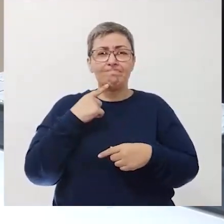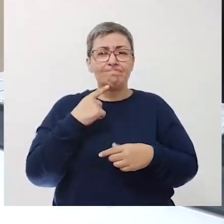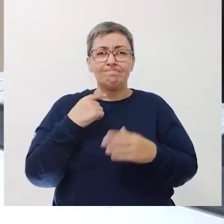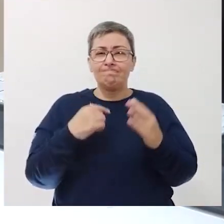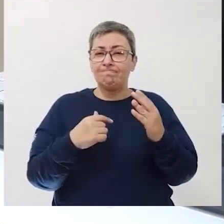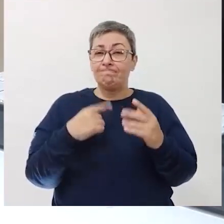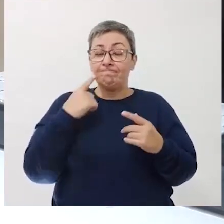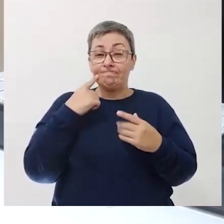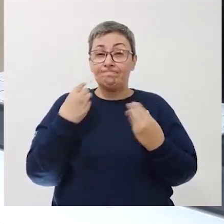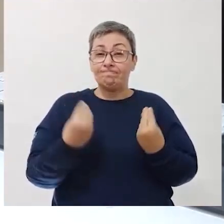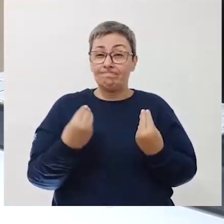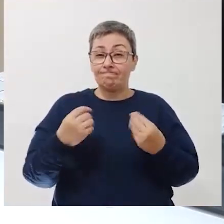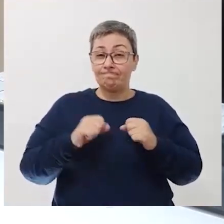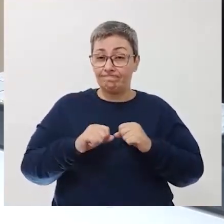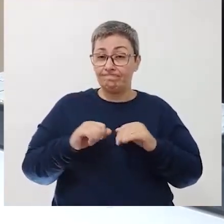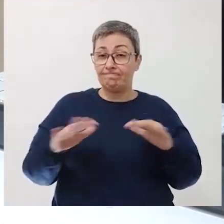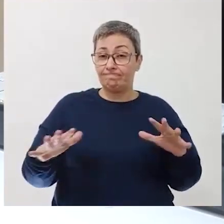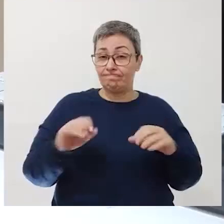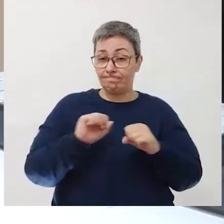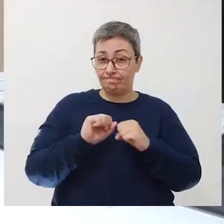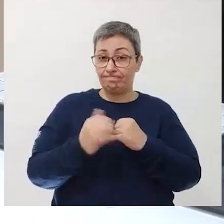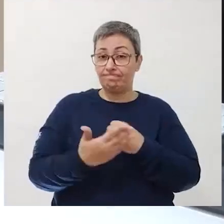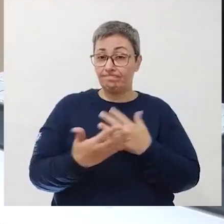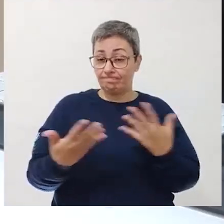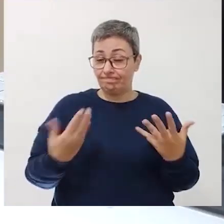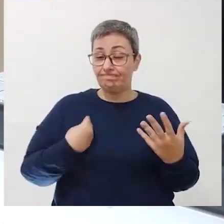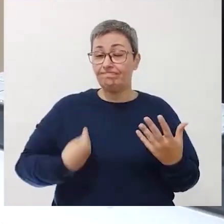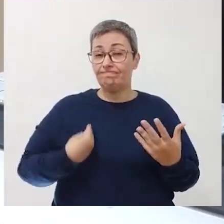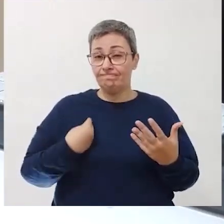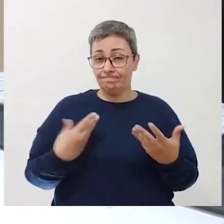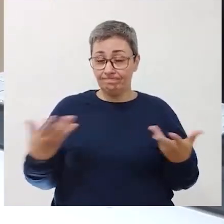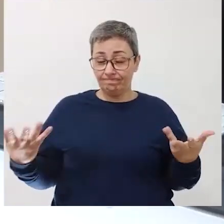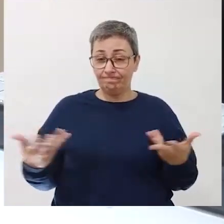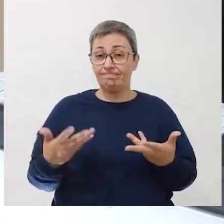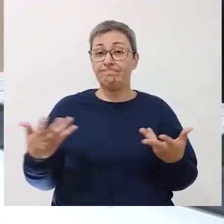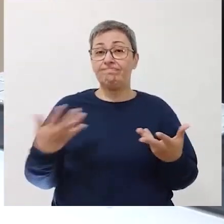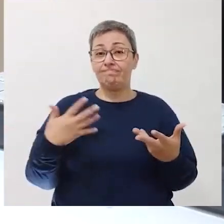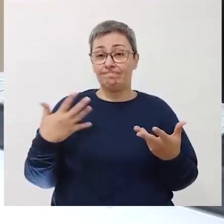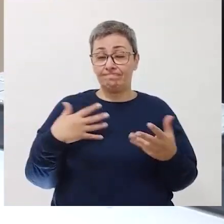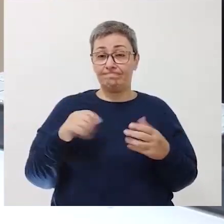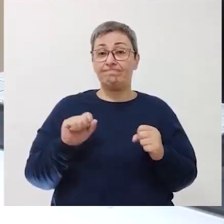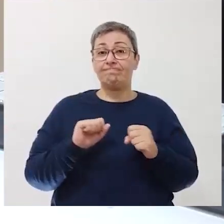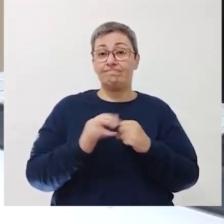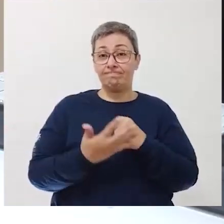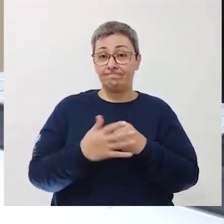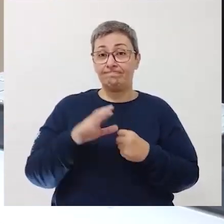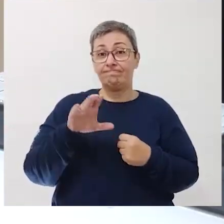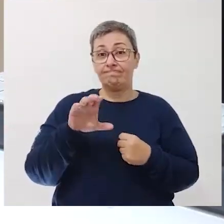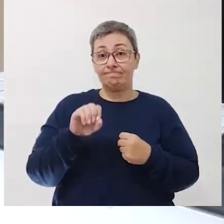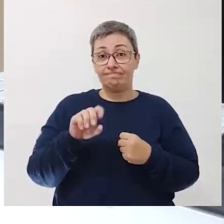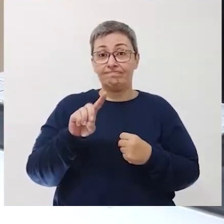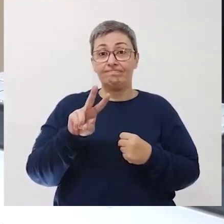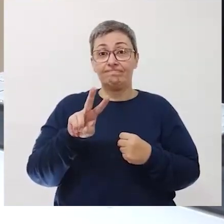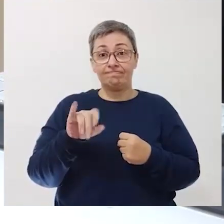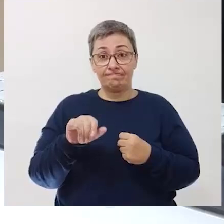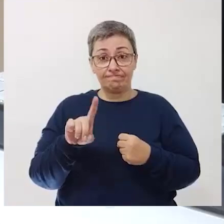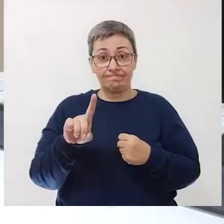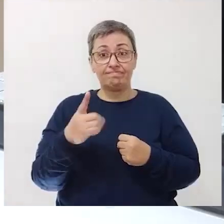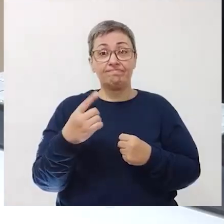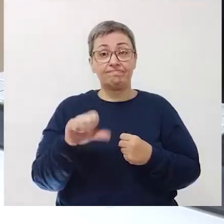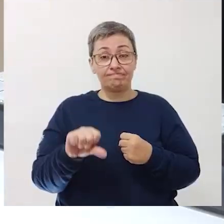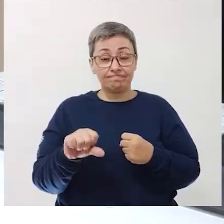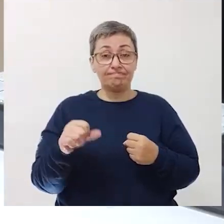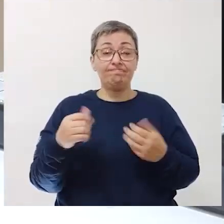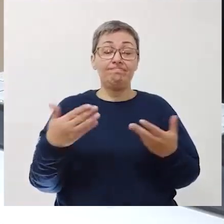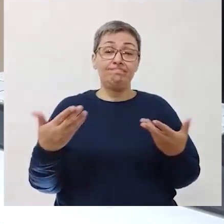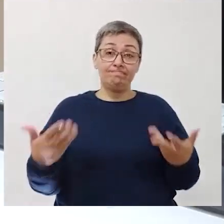dramático, como o da pandemia que estamos vivenciando aí, da Covid-19, né.